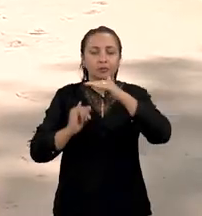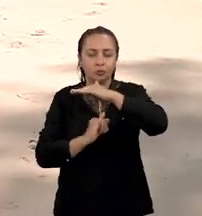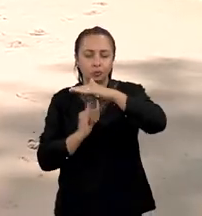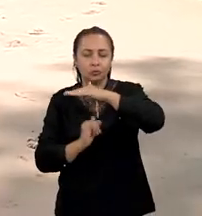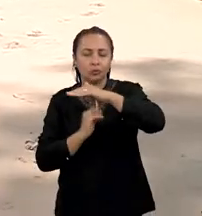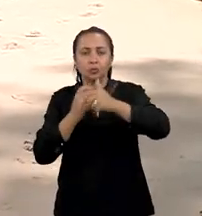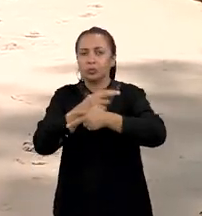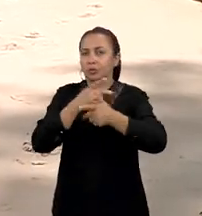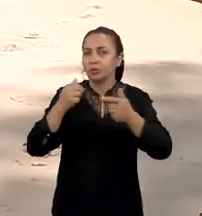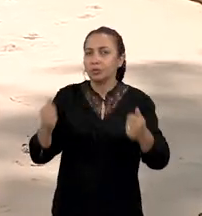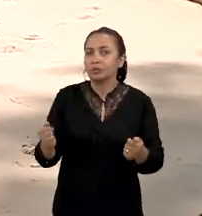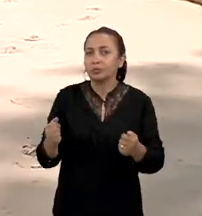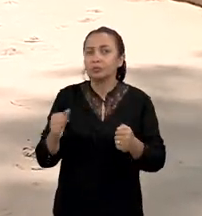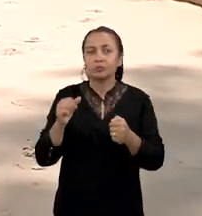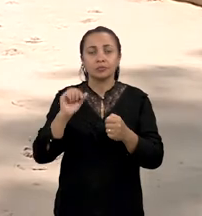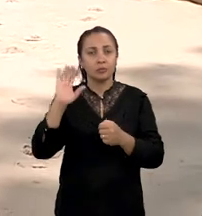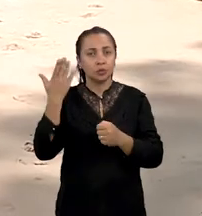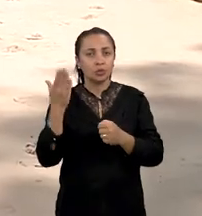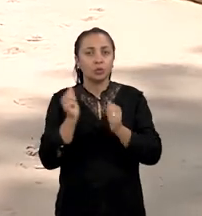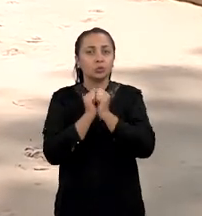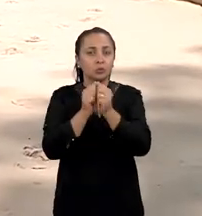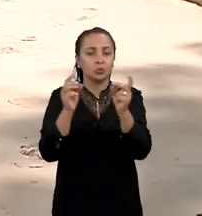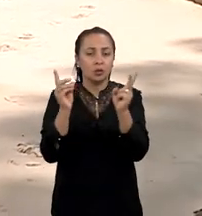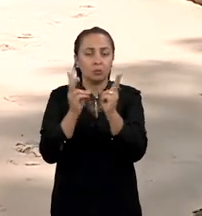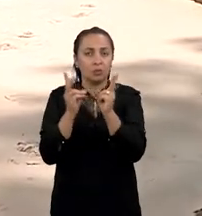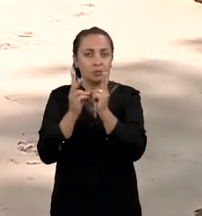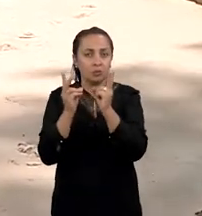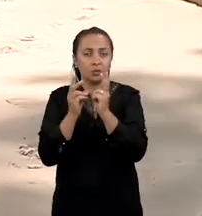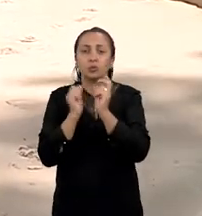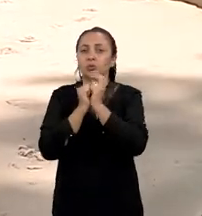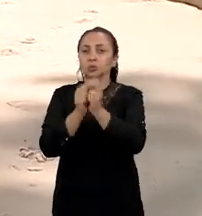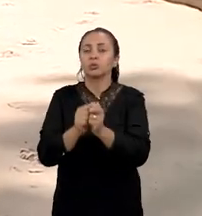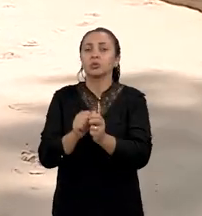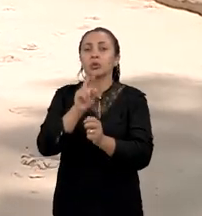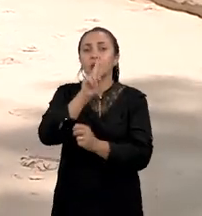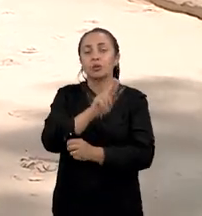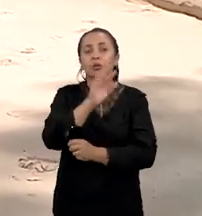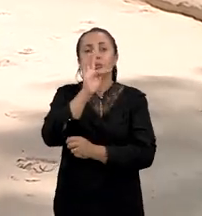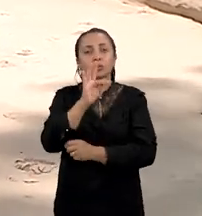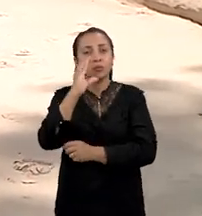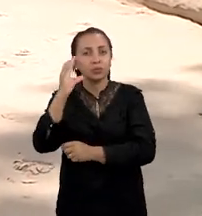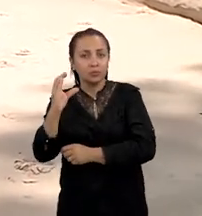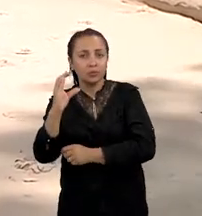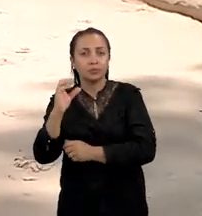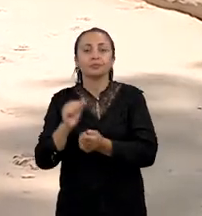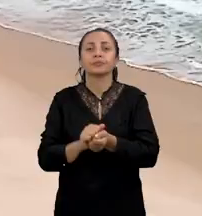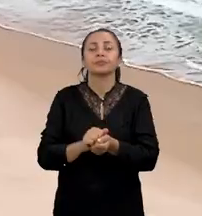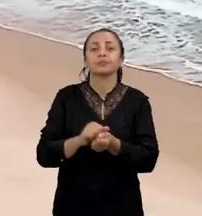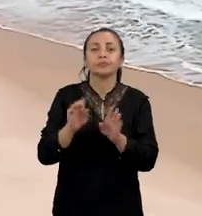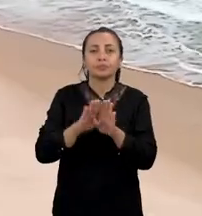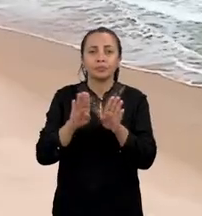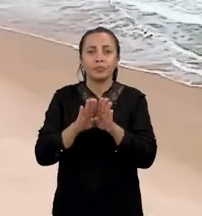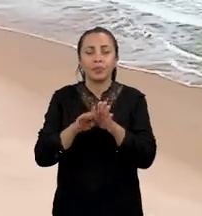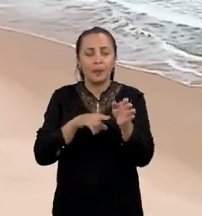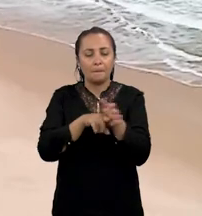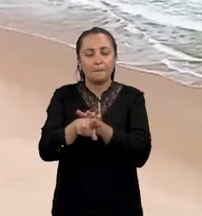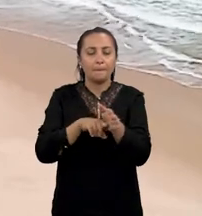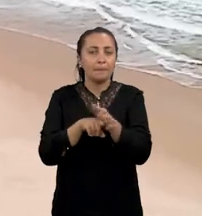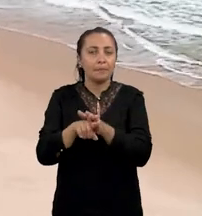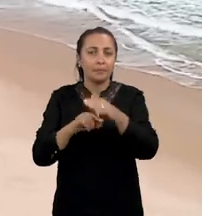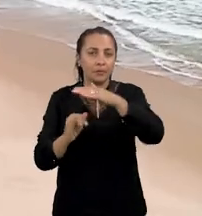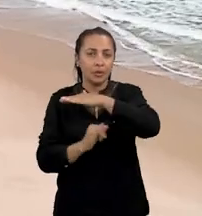Ele é executado pela UFRN em parceria com a Universidade Federal do Ceará, com